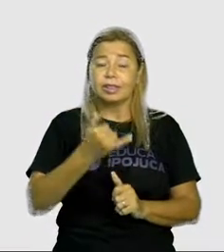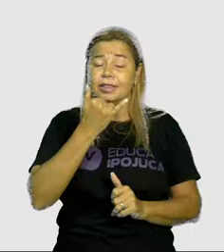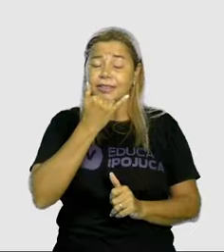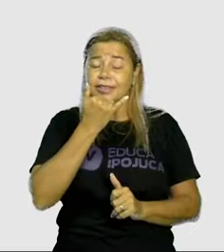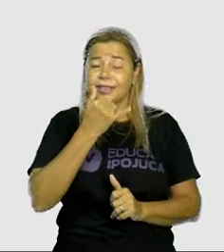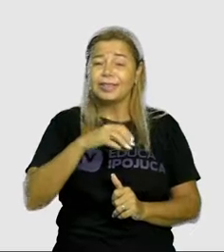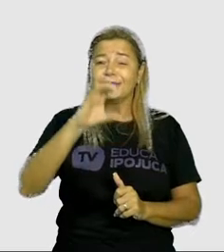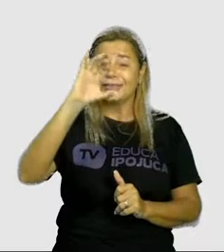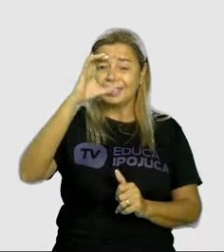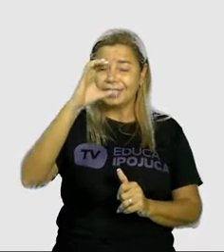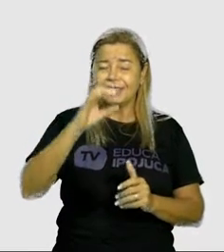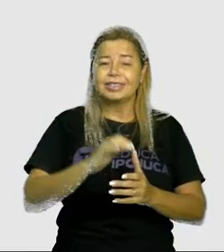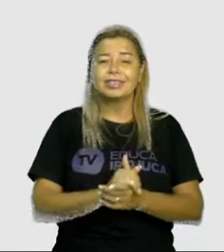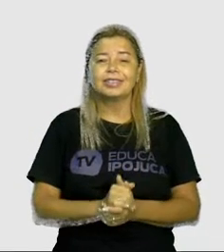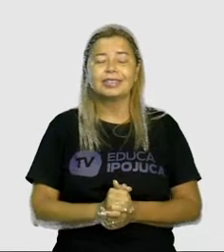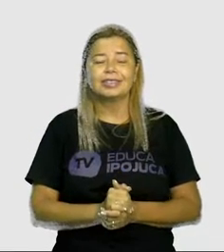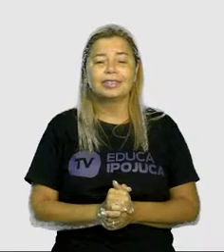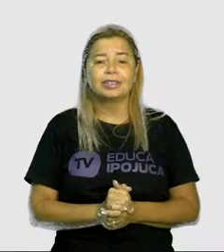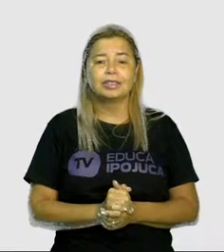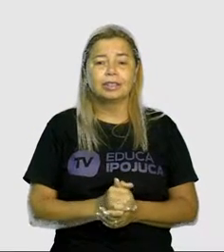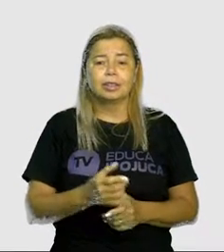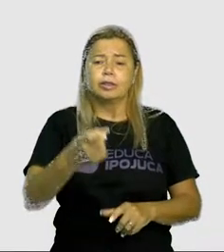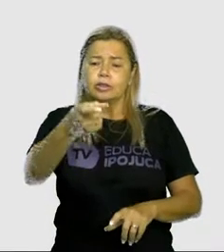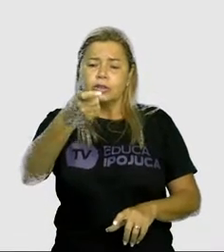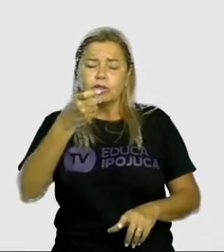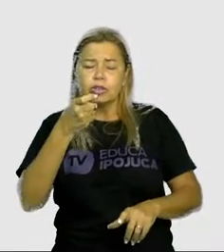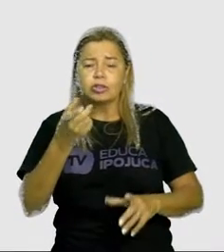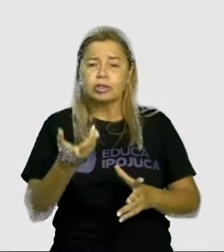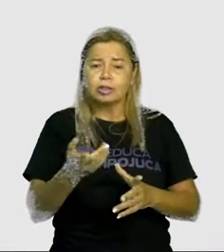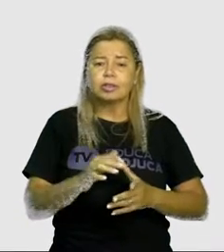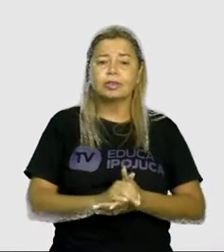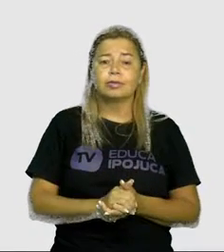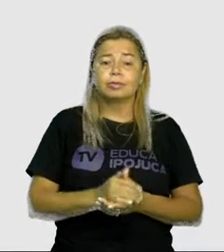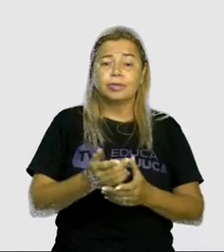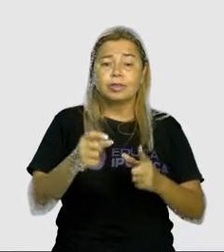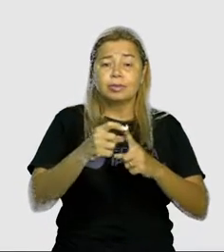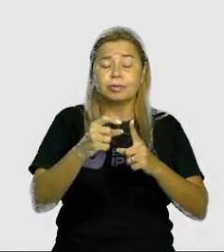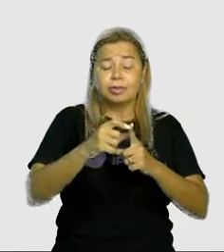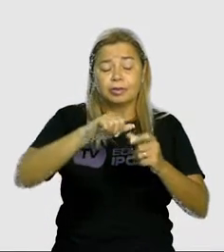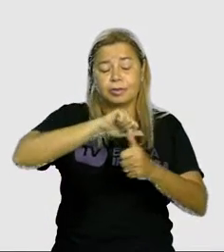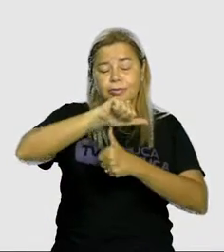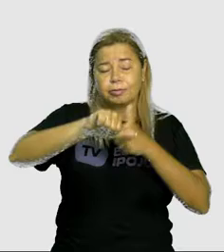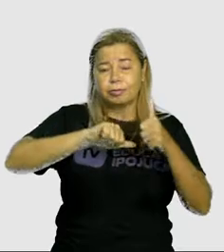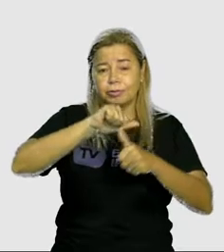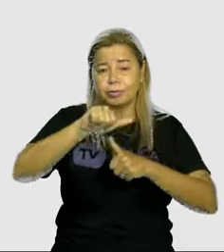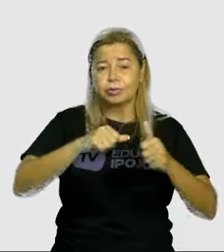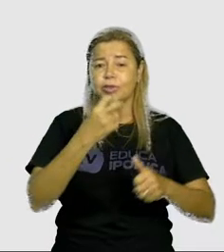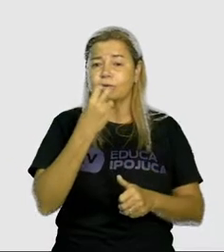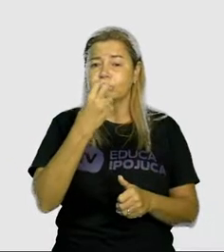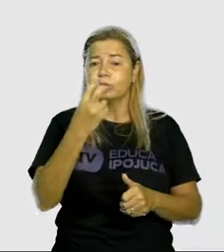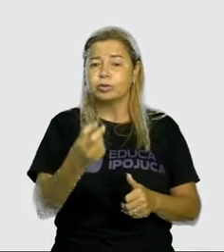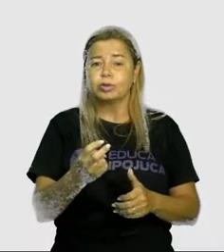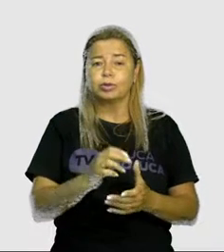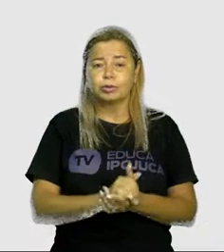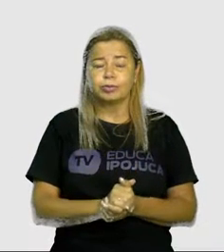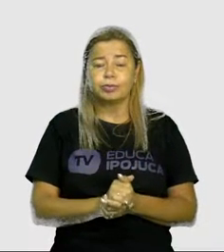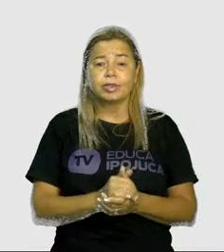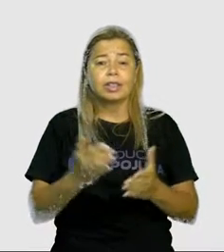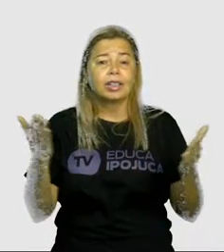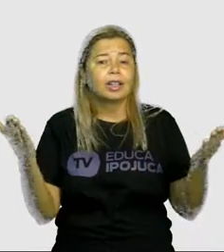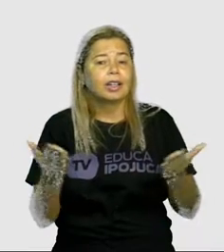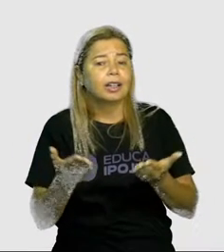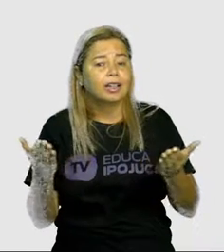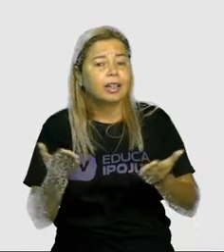exceto, né? Então a palavra, ela vai mudando aquele som. Agora a gente vai ver o som do G.